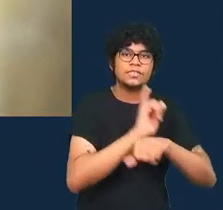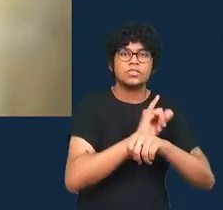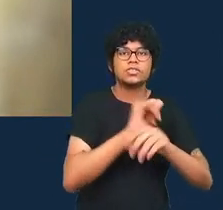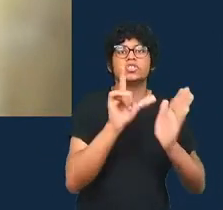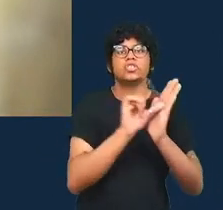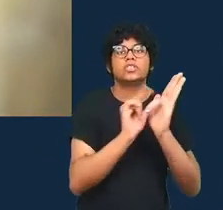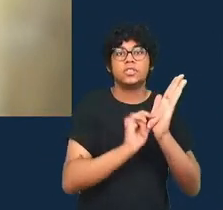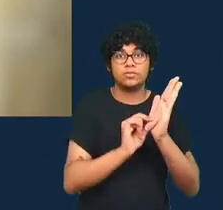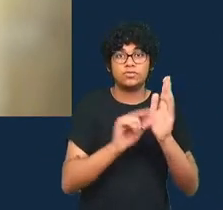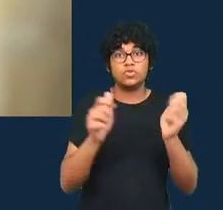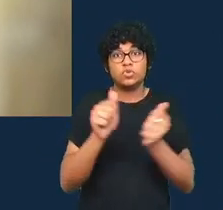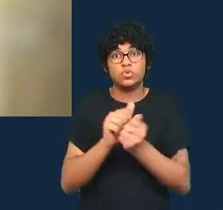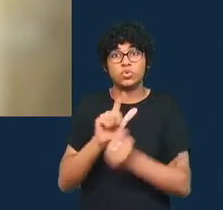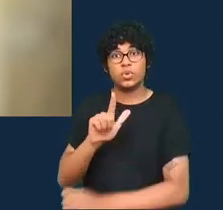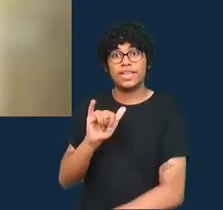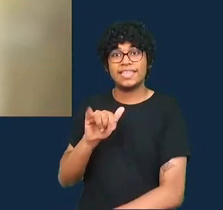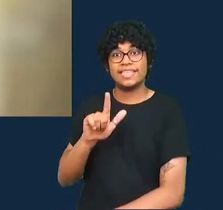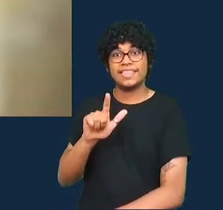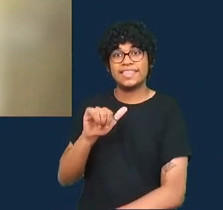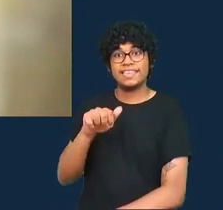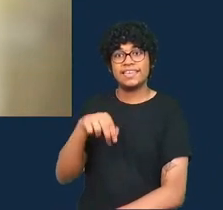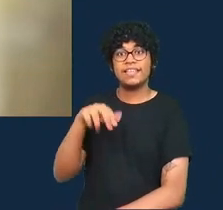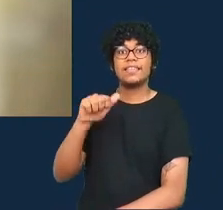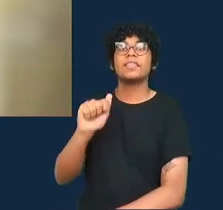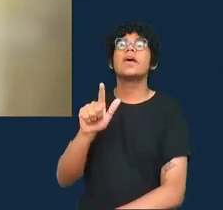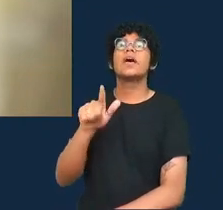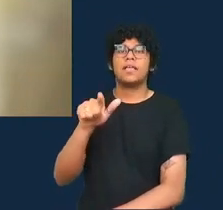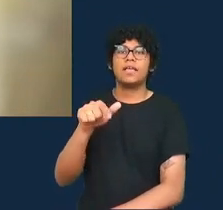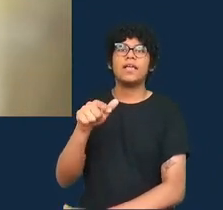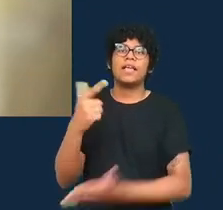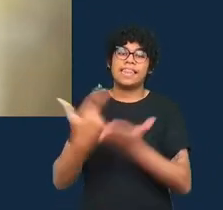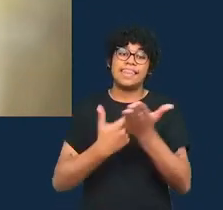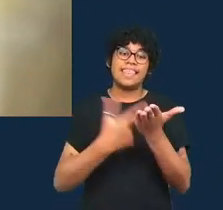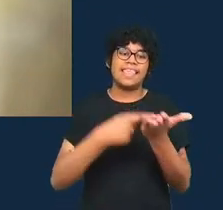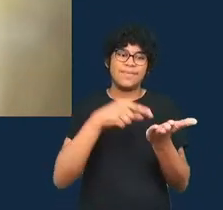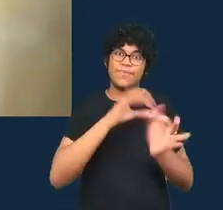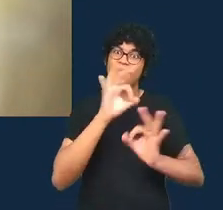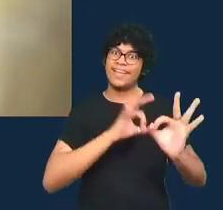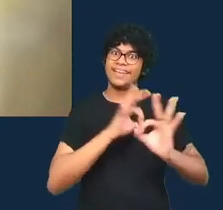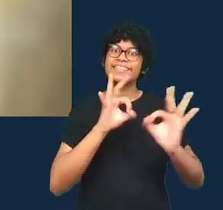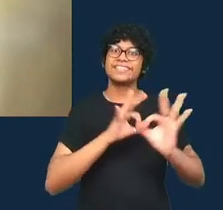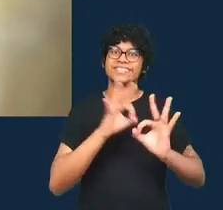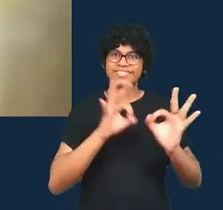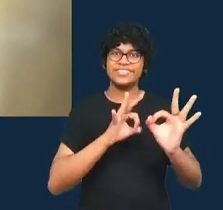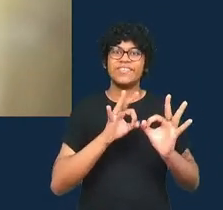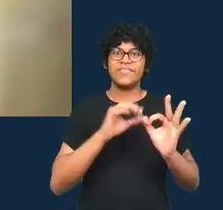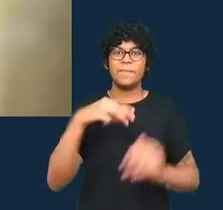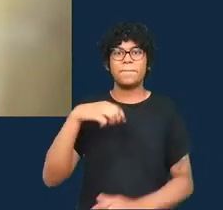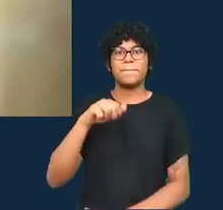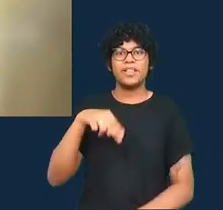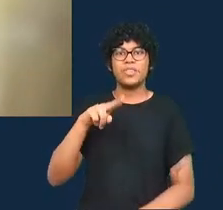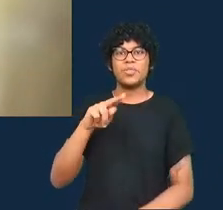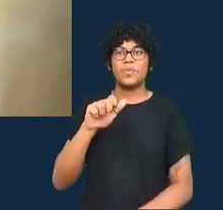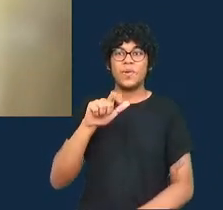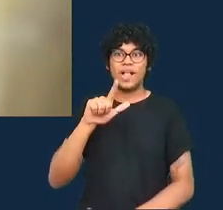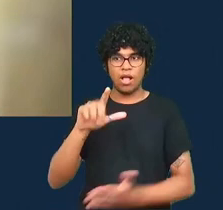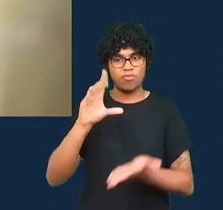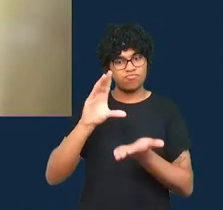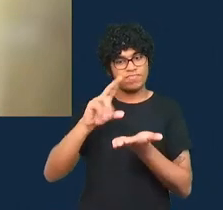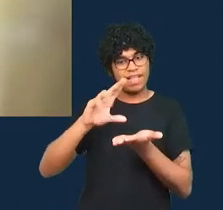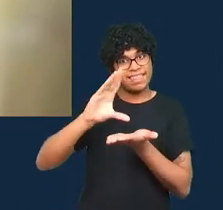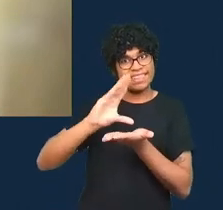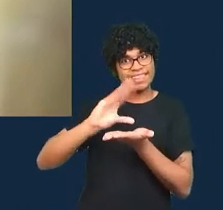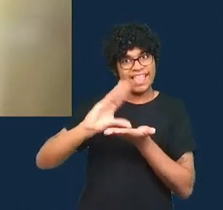o Manual do Jornalismo de Dados, Data Journalism Handbook, que agora também está em português. E, finalmente, vou